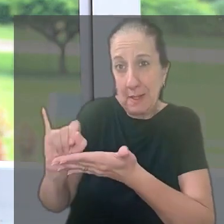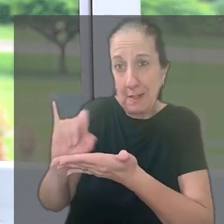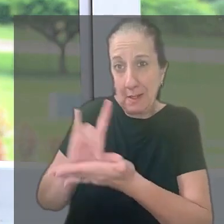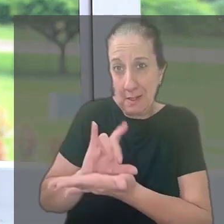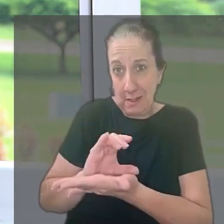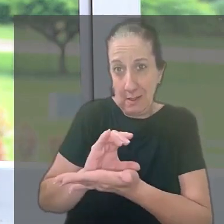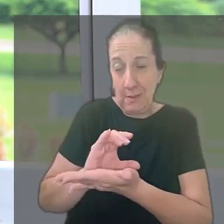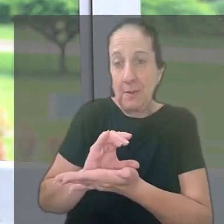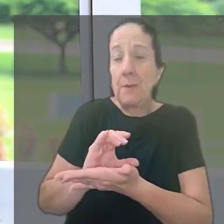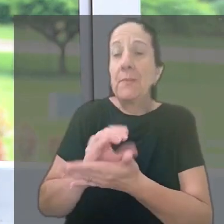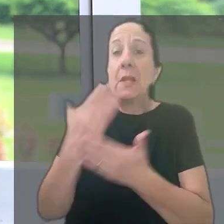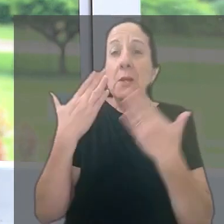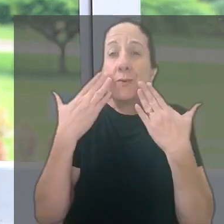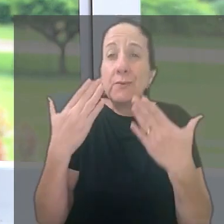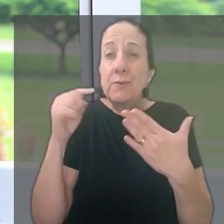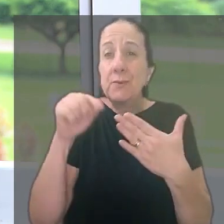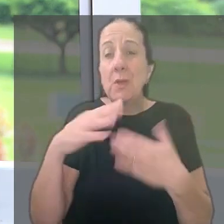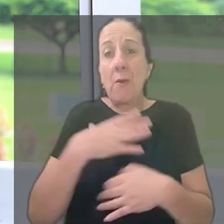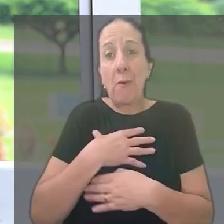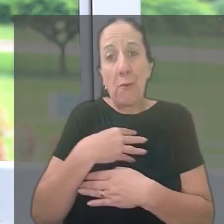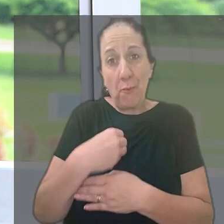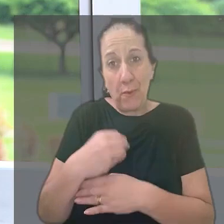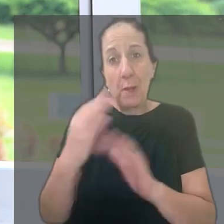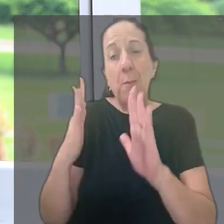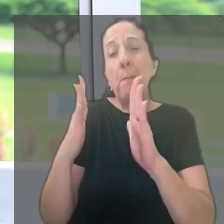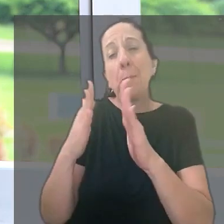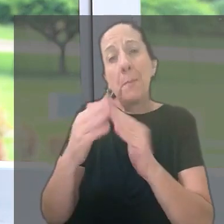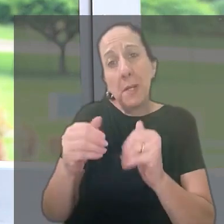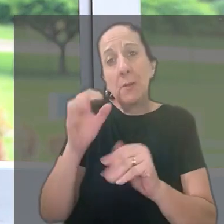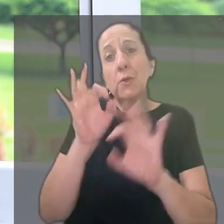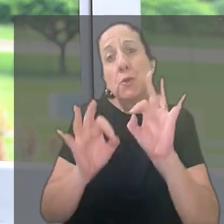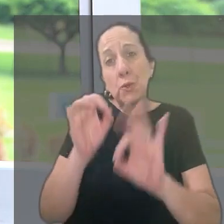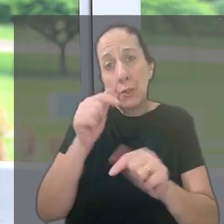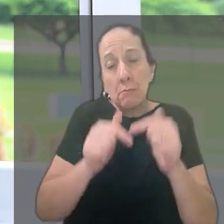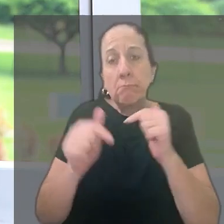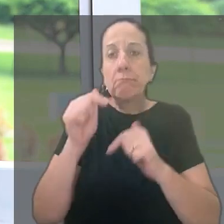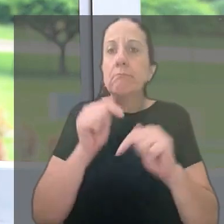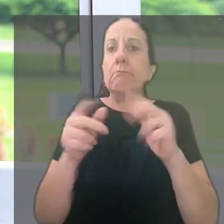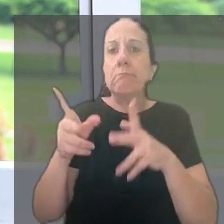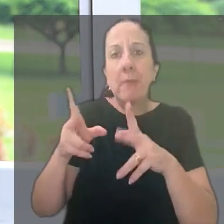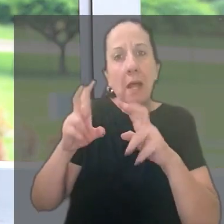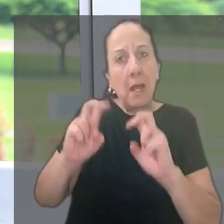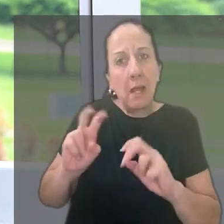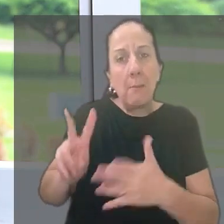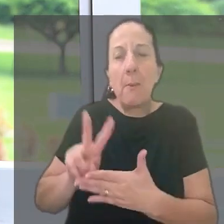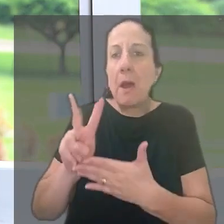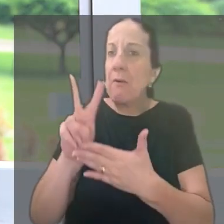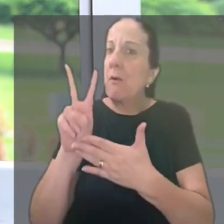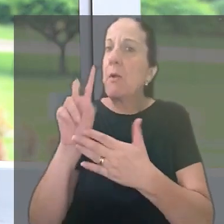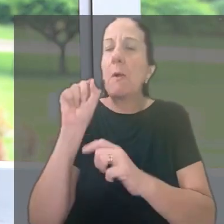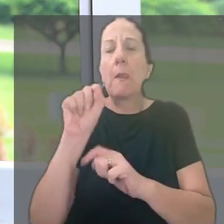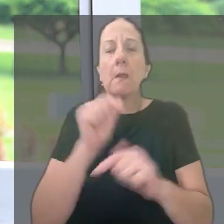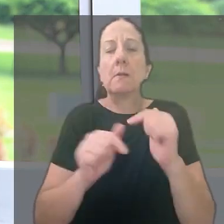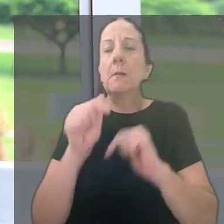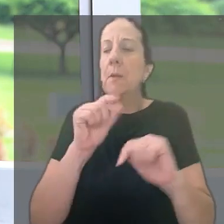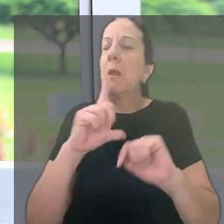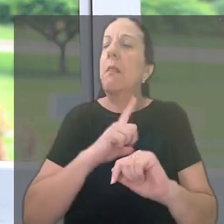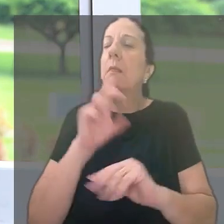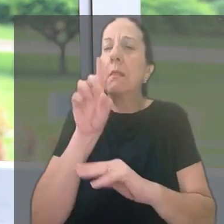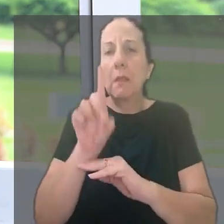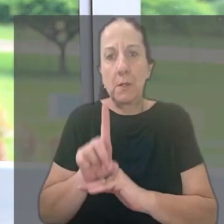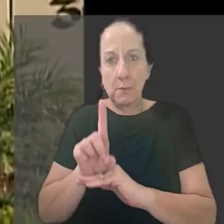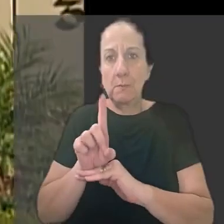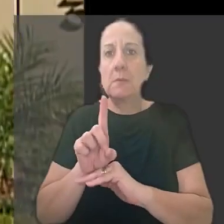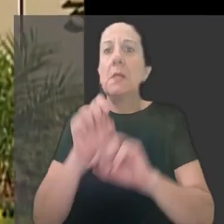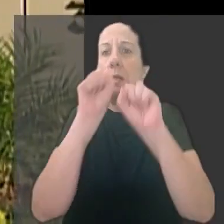indenização. Diante disso, os filhos da bancária pediram à Justiça do Trabalho para receber os valores a que a trabalhadora teria